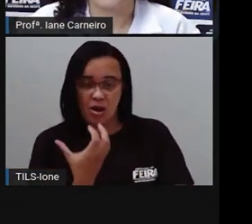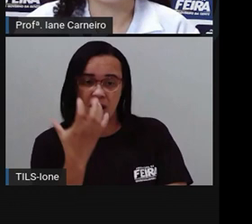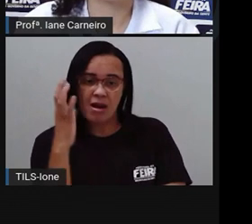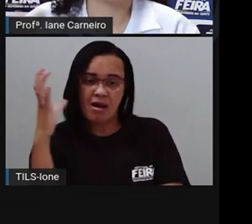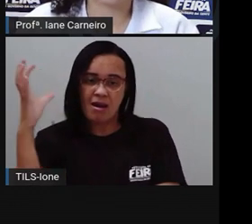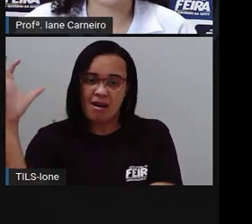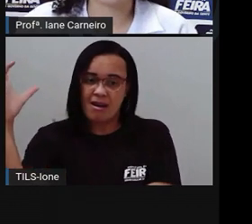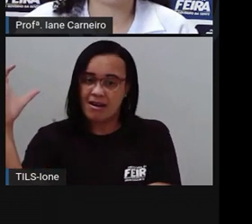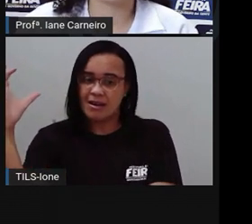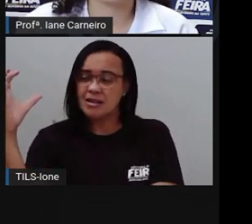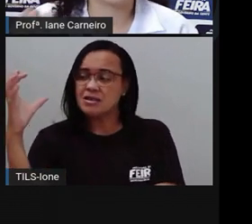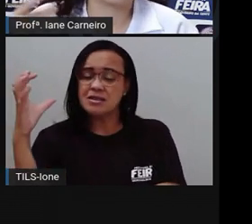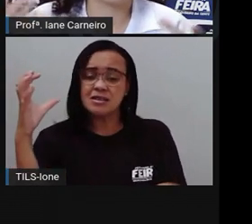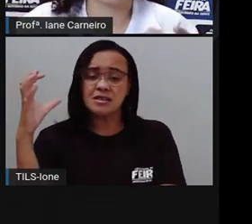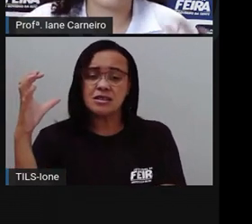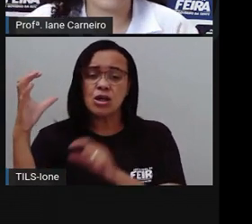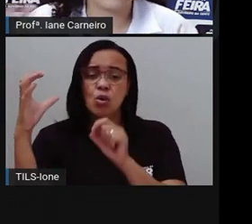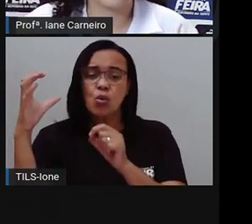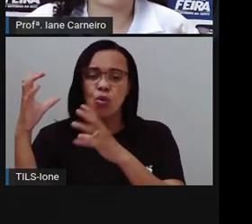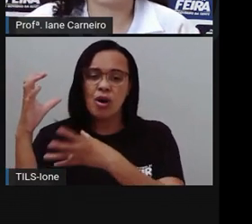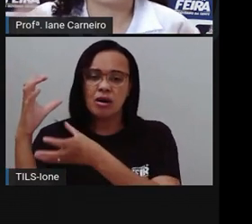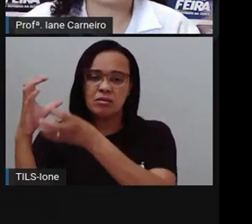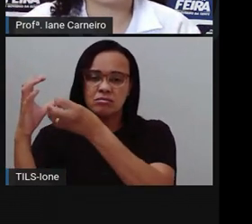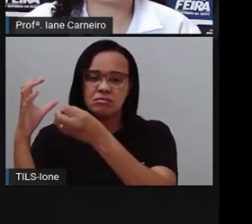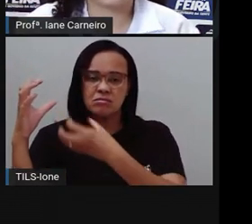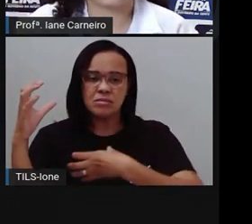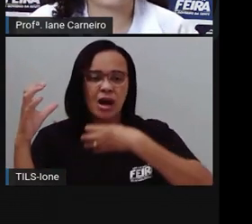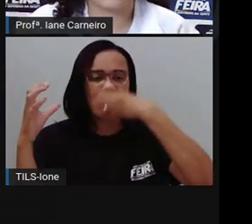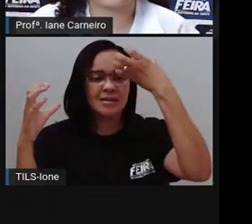gente. Então, sem as abelhas, a gente não teria, né,